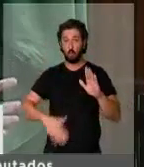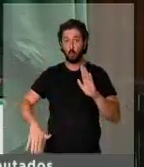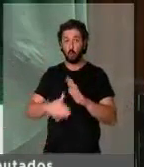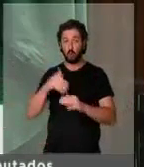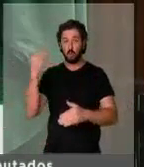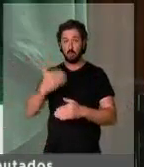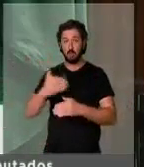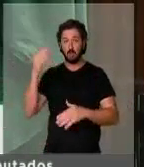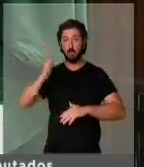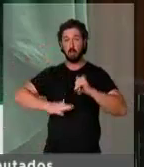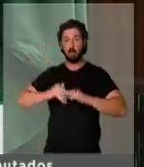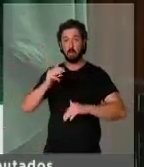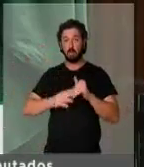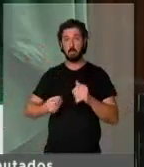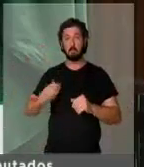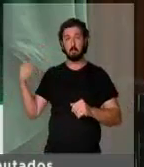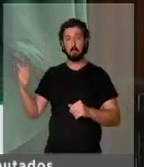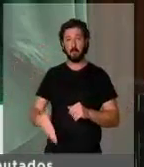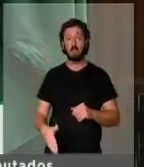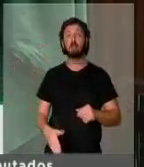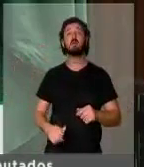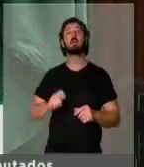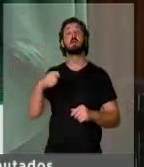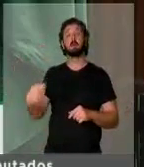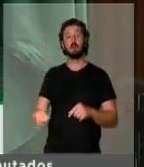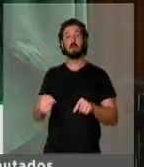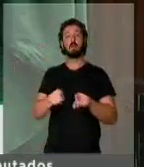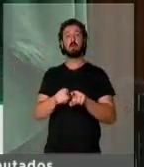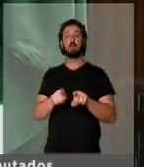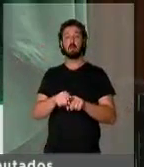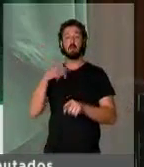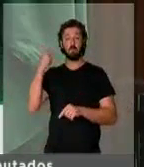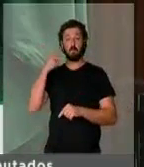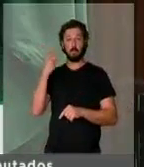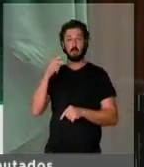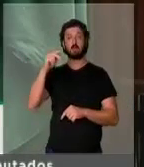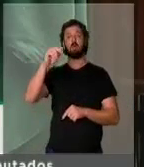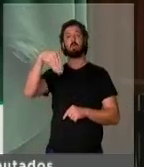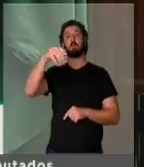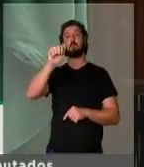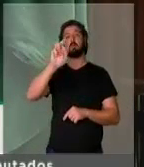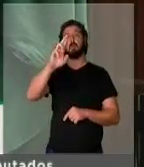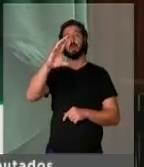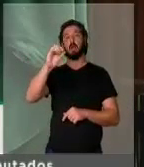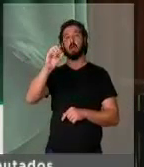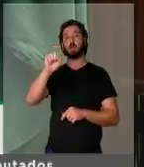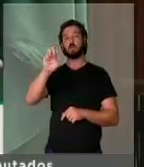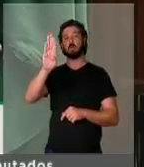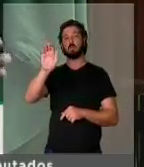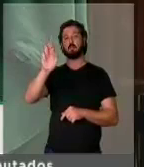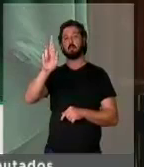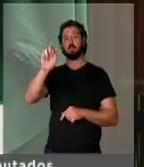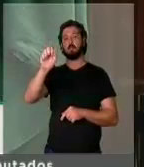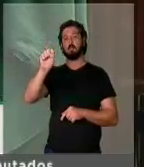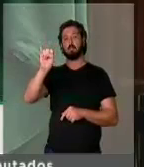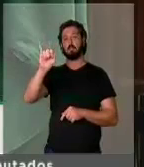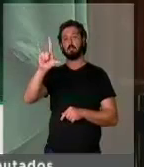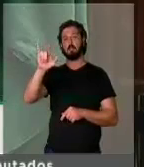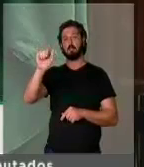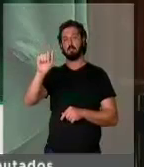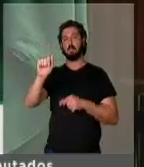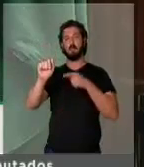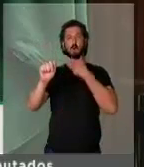taxistas que participaram, em especial o vereador Marquinhos de Brasileia, que é um profissional,